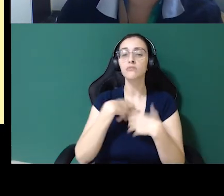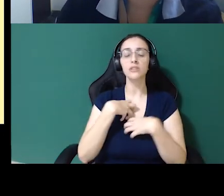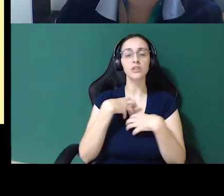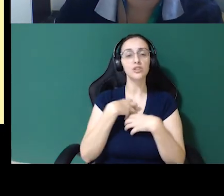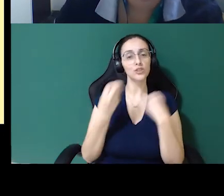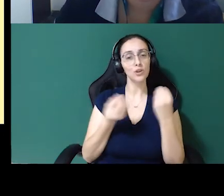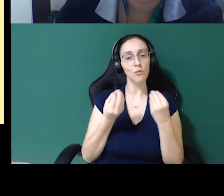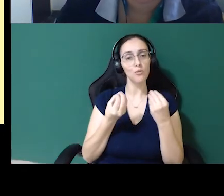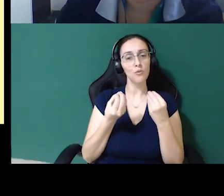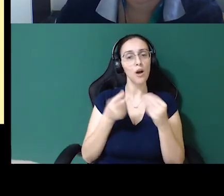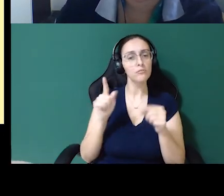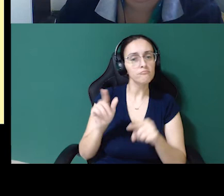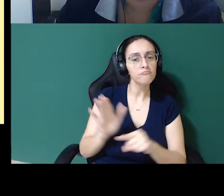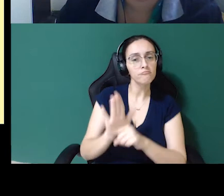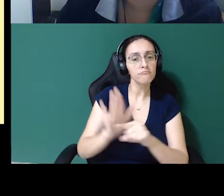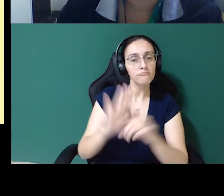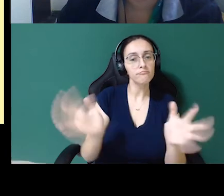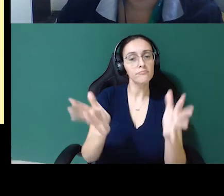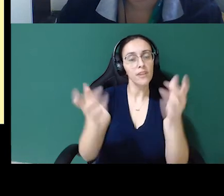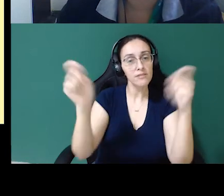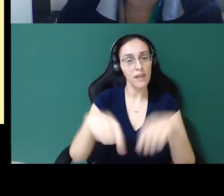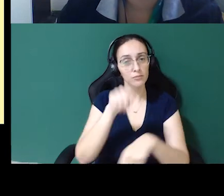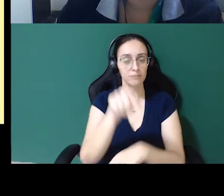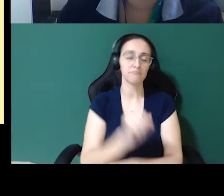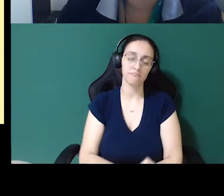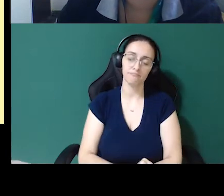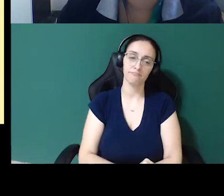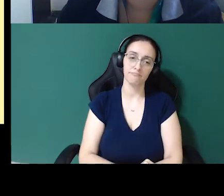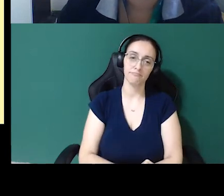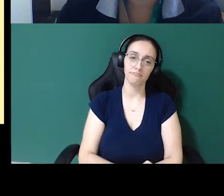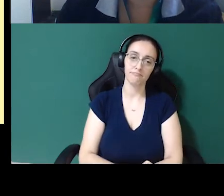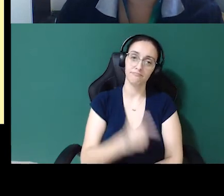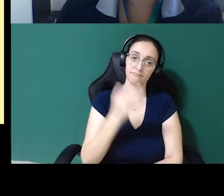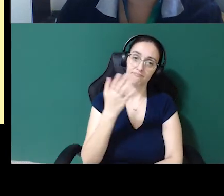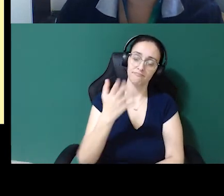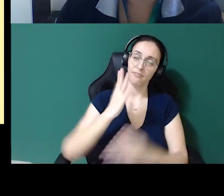e o tanto que pode contribuir mais para isso. Então, trazendo aqui, gente,